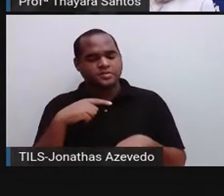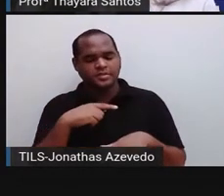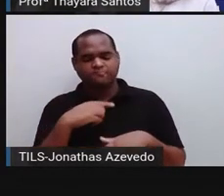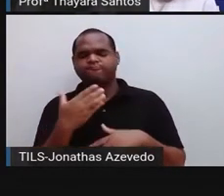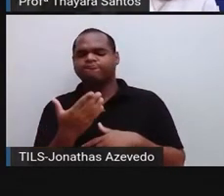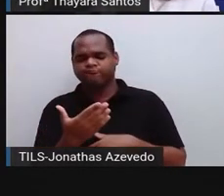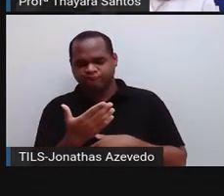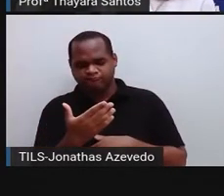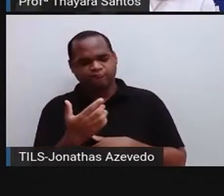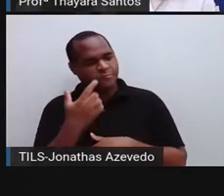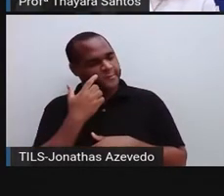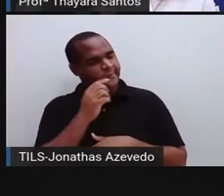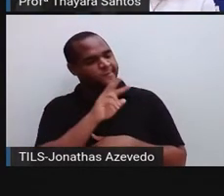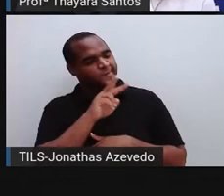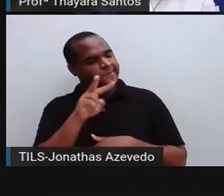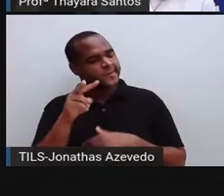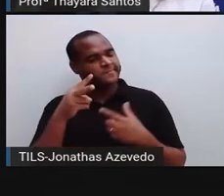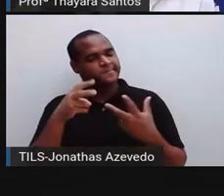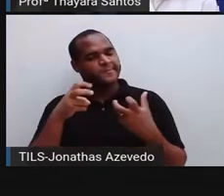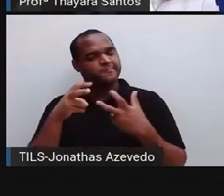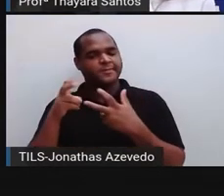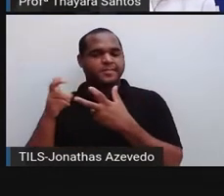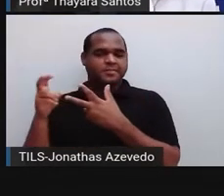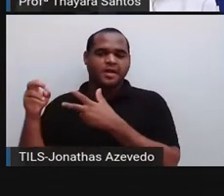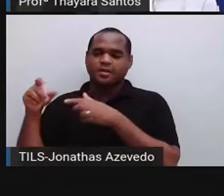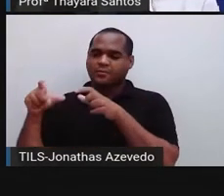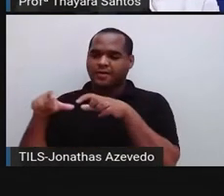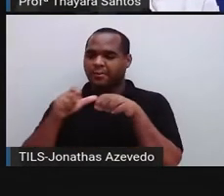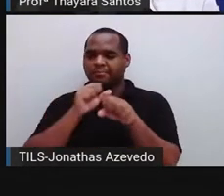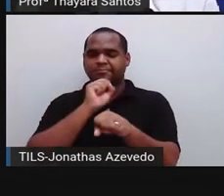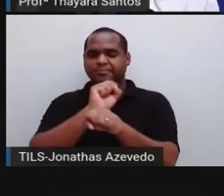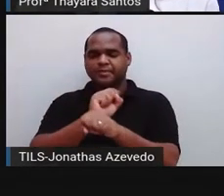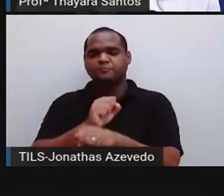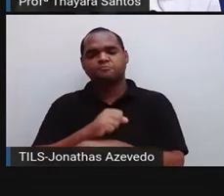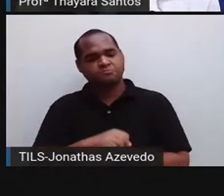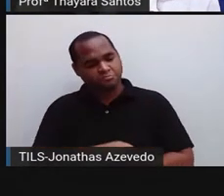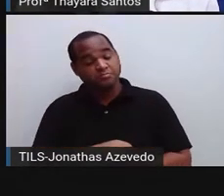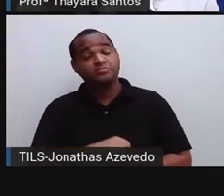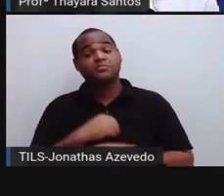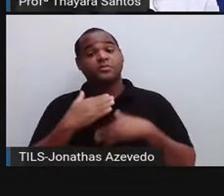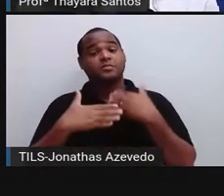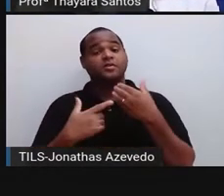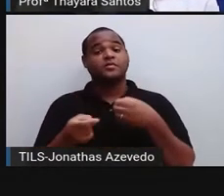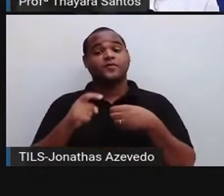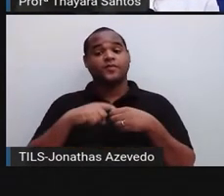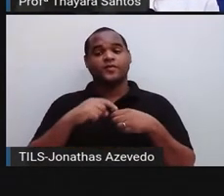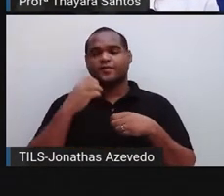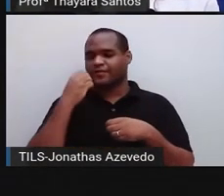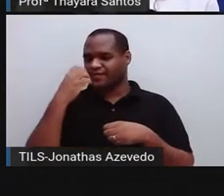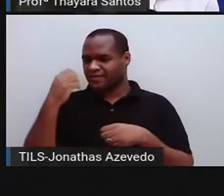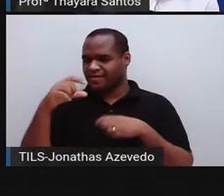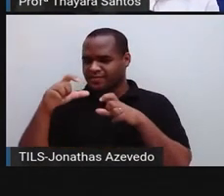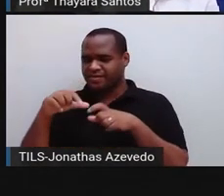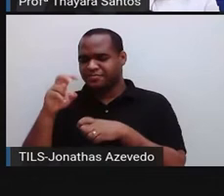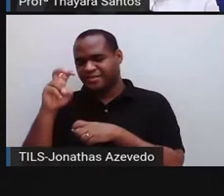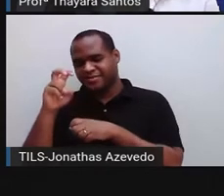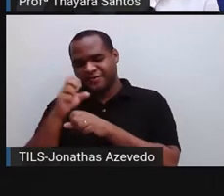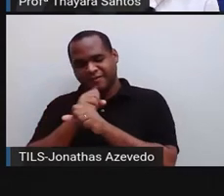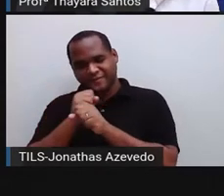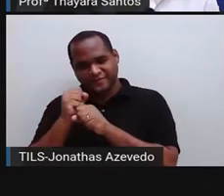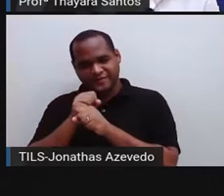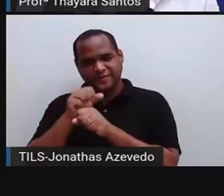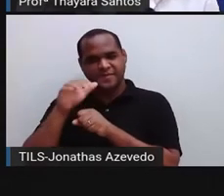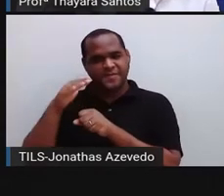que ele via nos lugares que o Beagle parava. E quando ele voltou dessa viagem, que durou cinco anos,